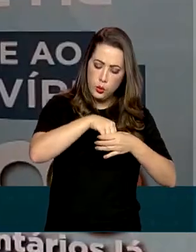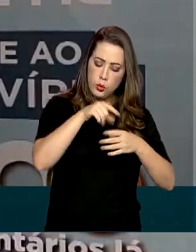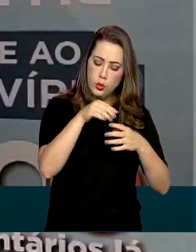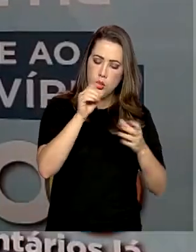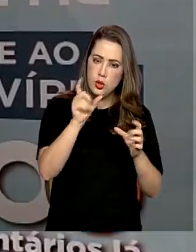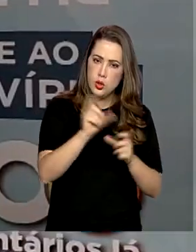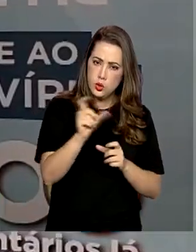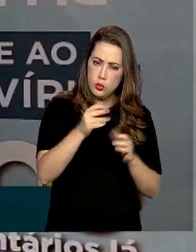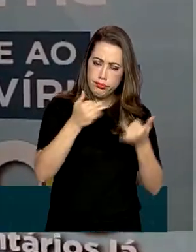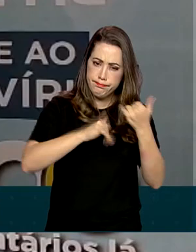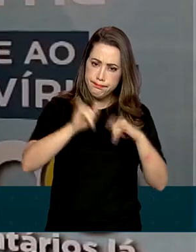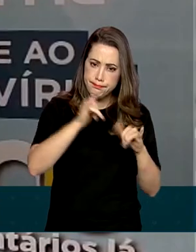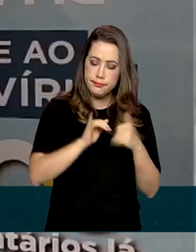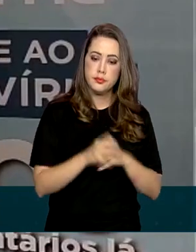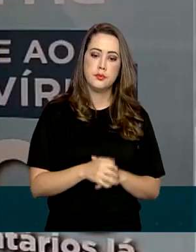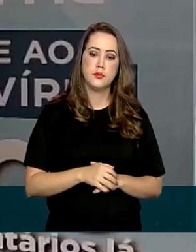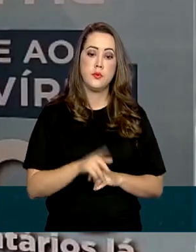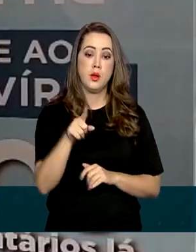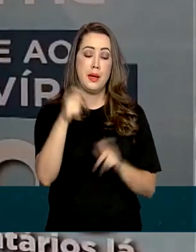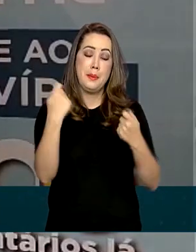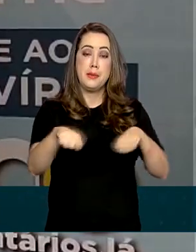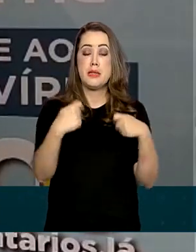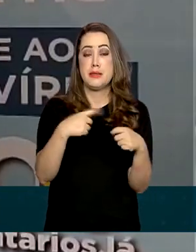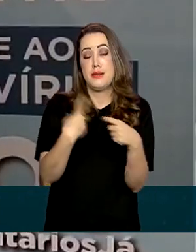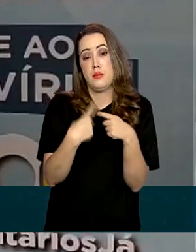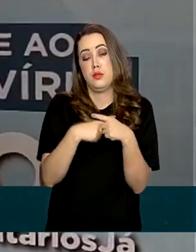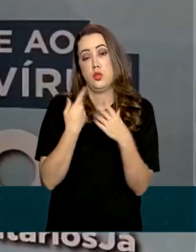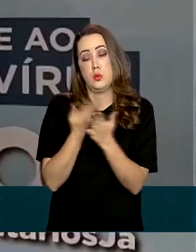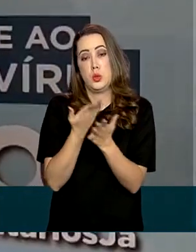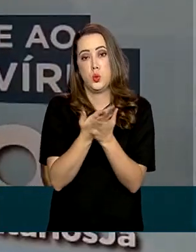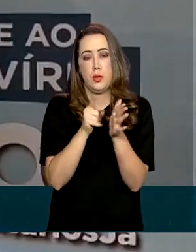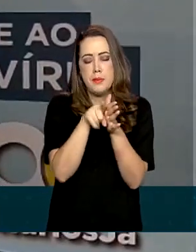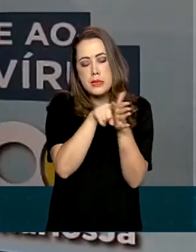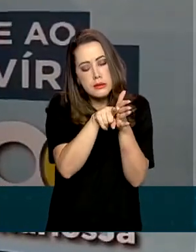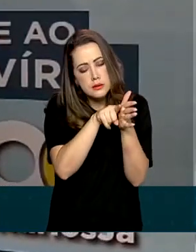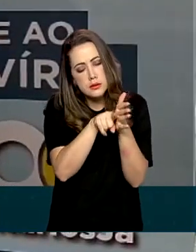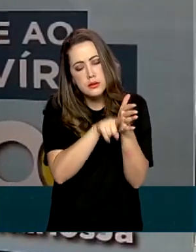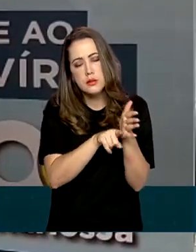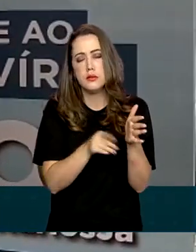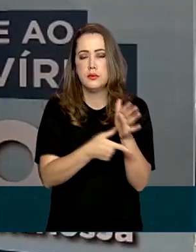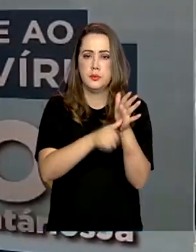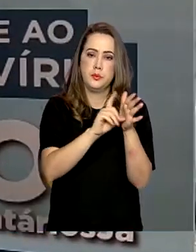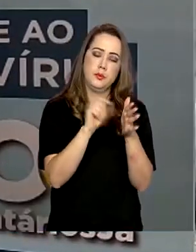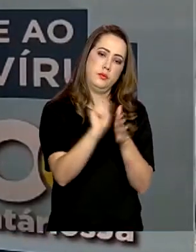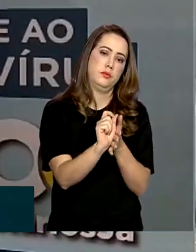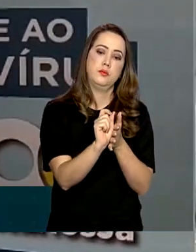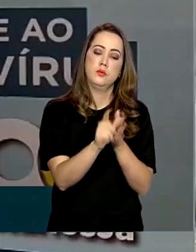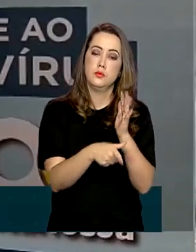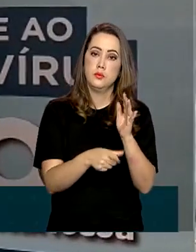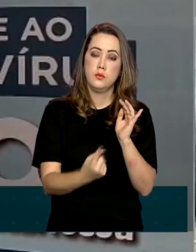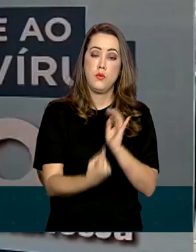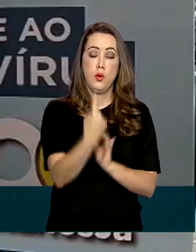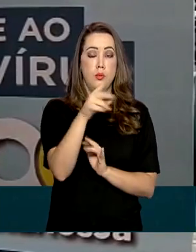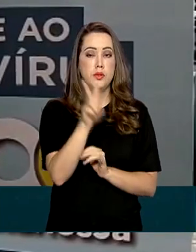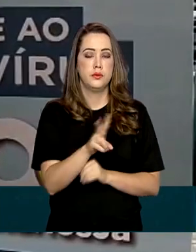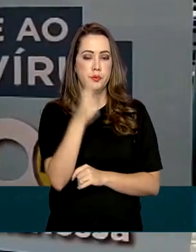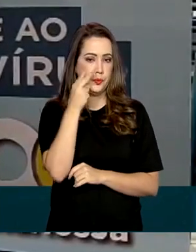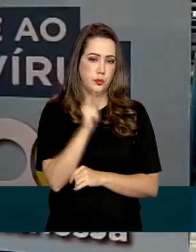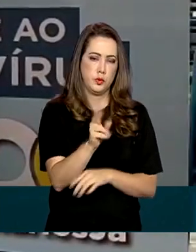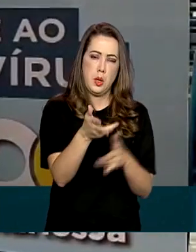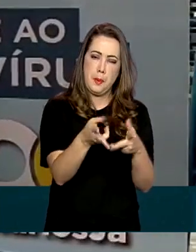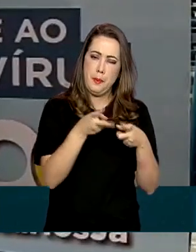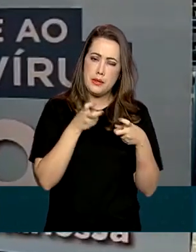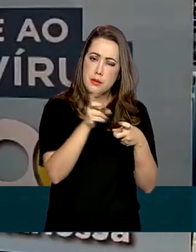é necessário para que nós façamos essa parte final dos testes da nitazoxanida e, uma vez certificado